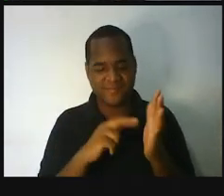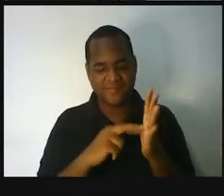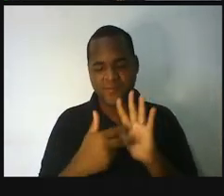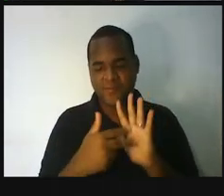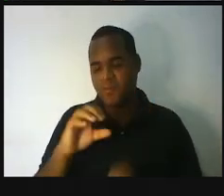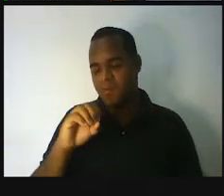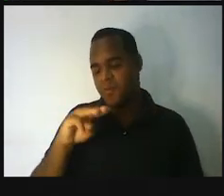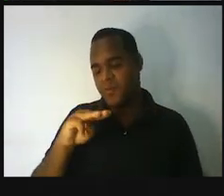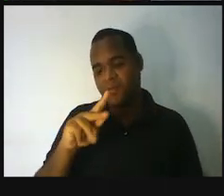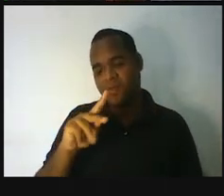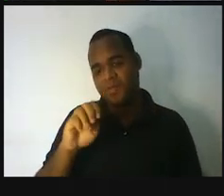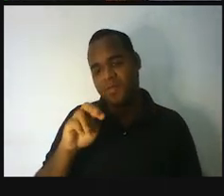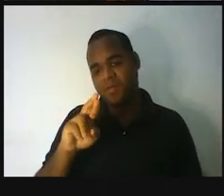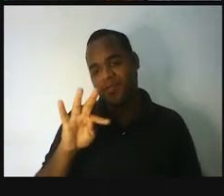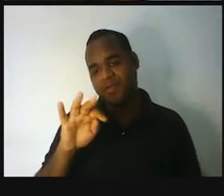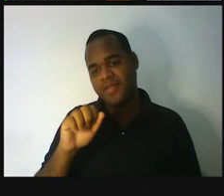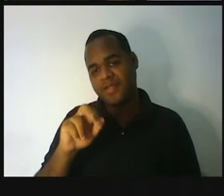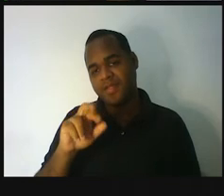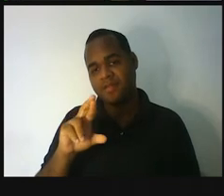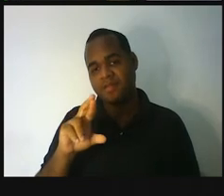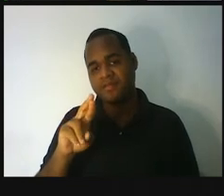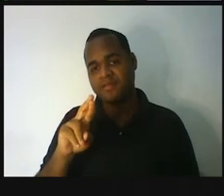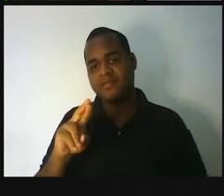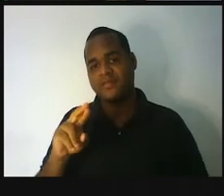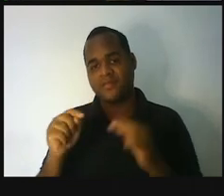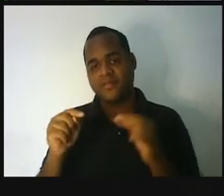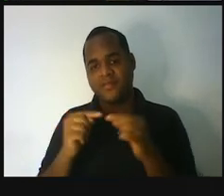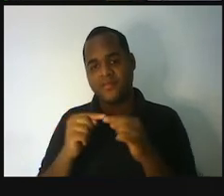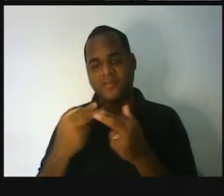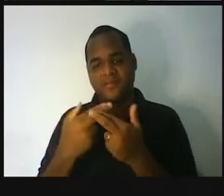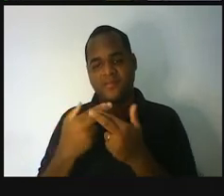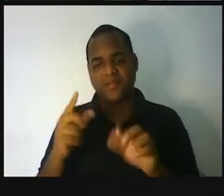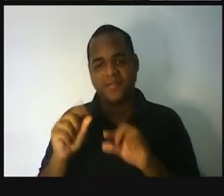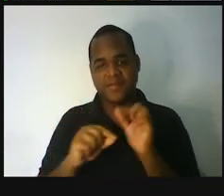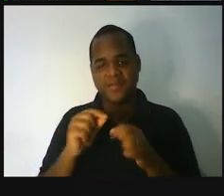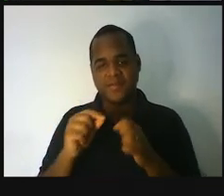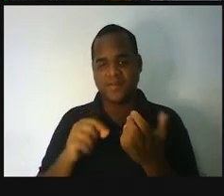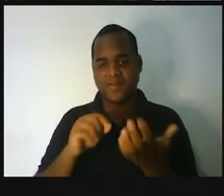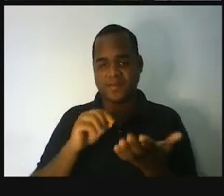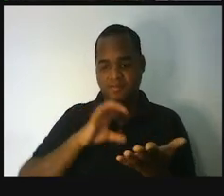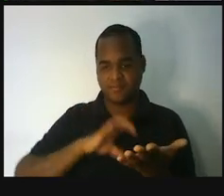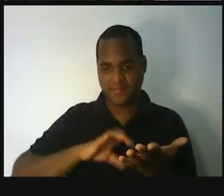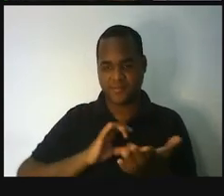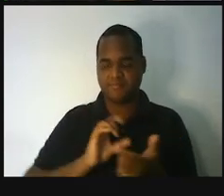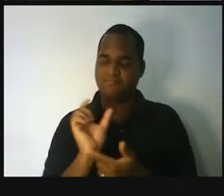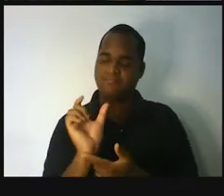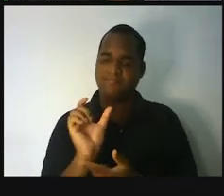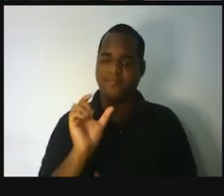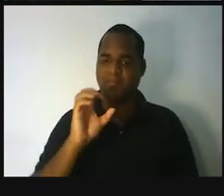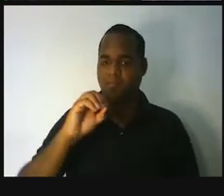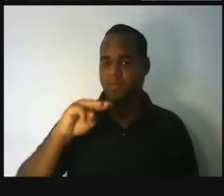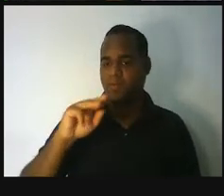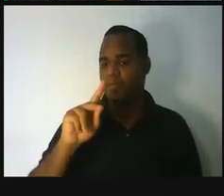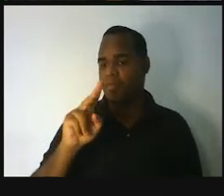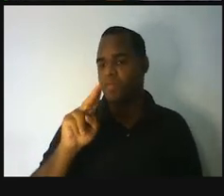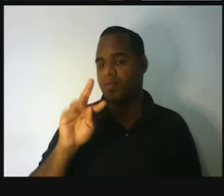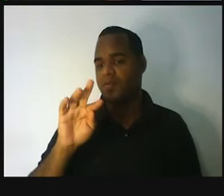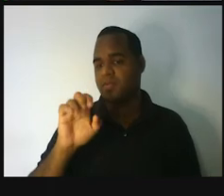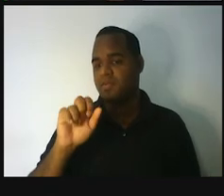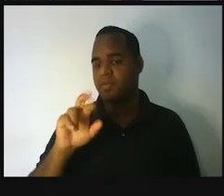verbo comutar? Olha aí, perguntando de novo, que é a aula de perguntas. você pode pesquisar aí,